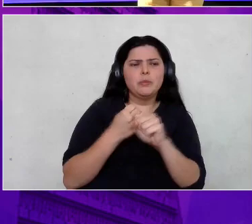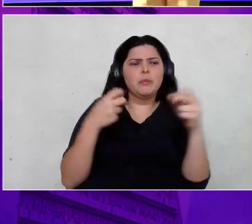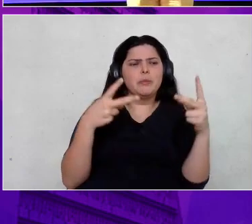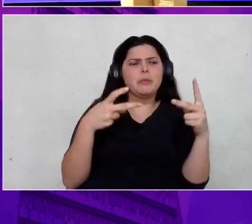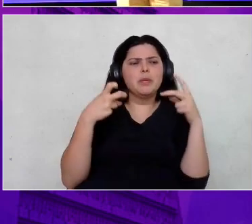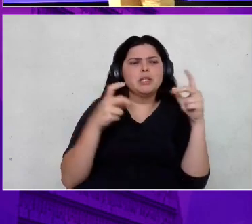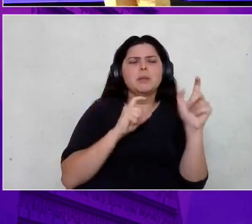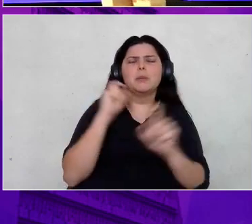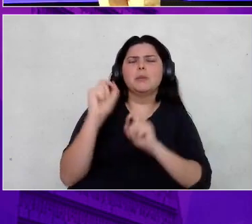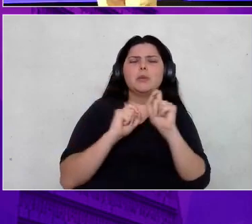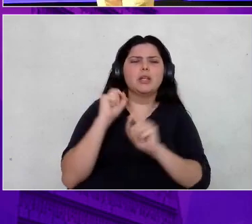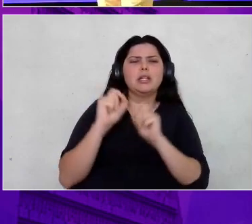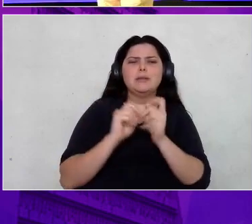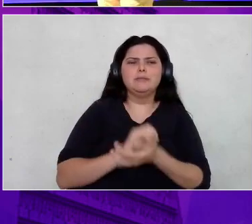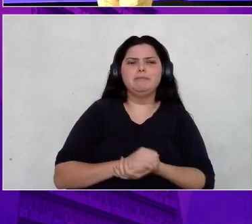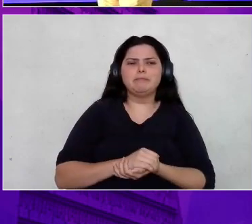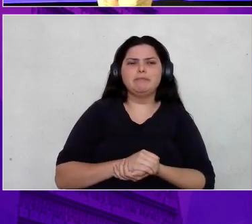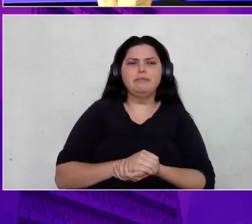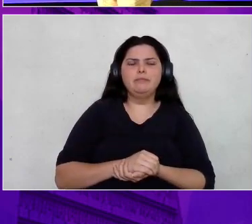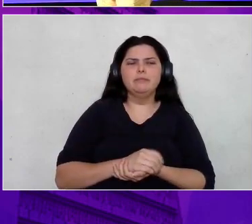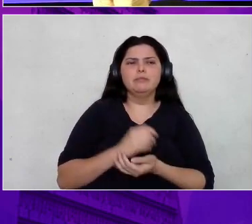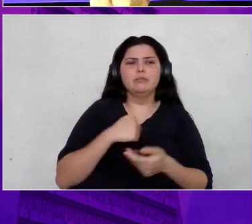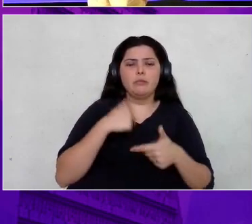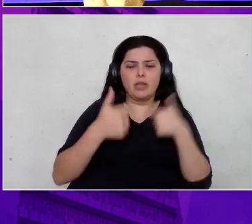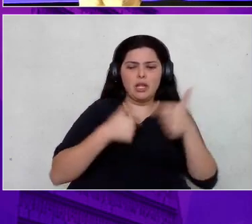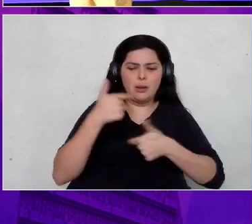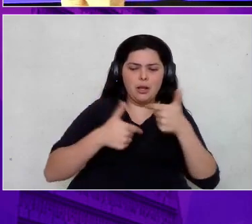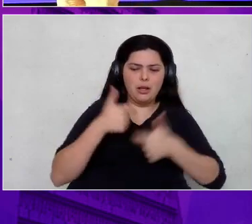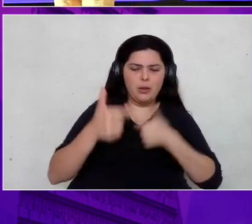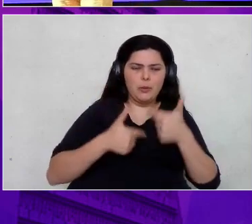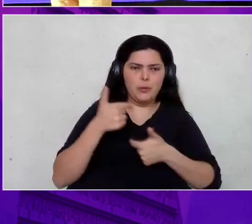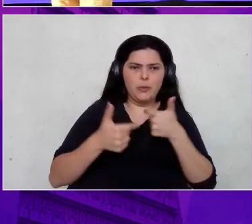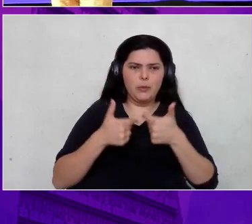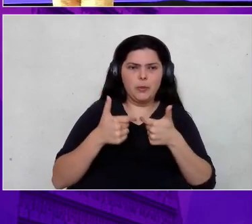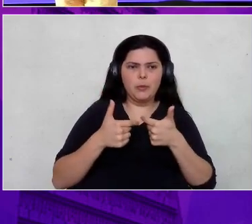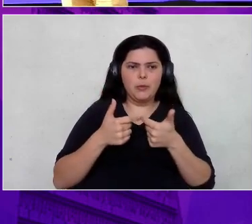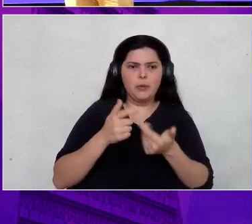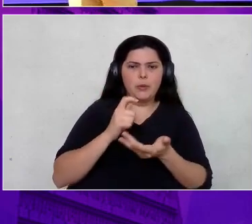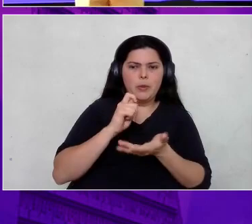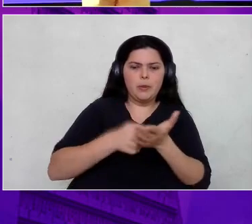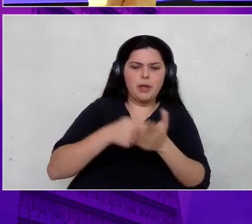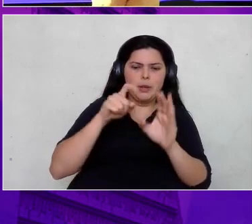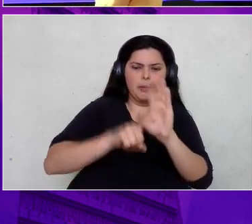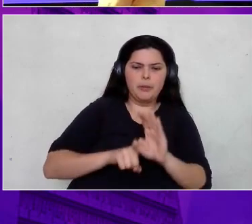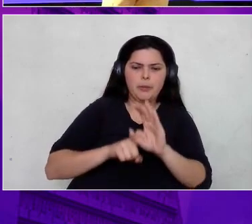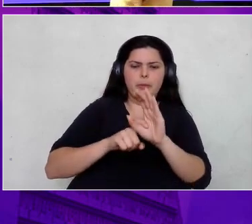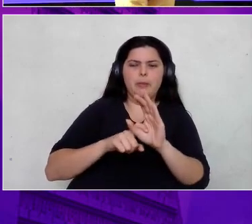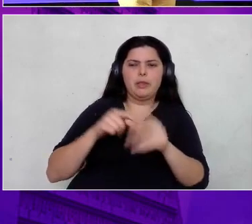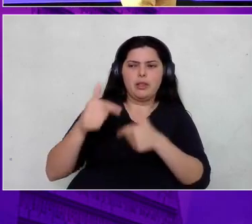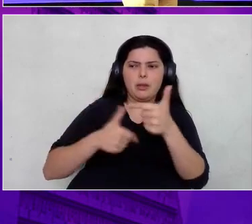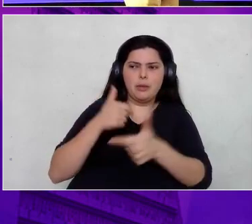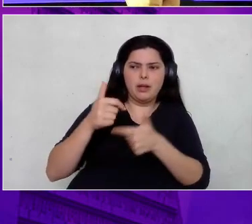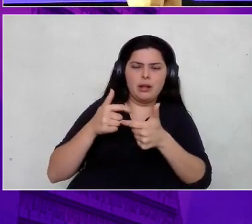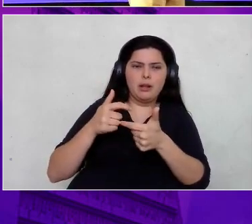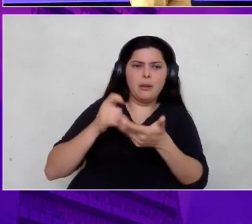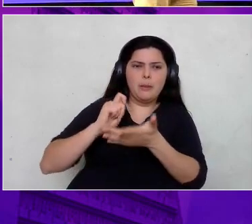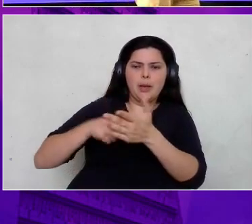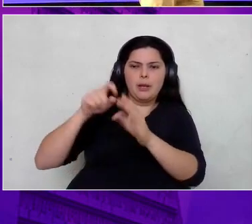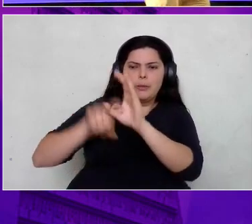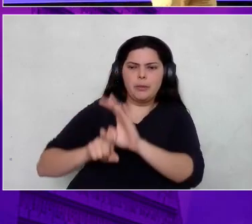Eu estava trabalhando para pagar contas. Trabalhando para pagar contas.